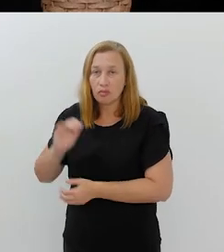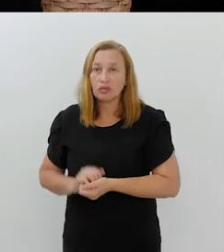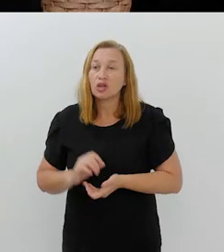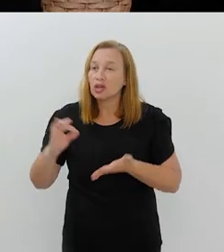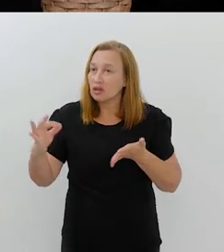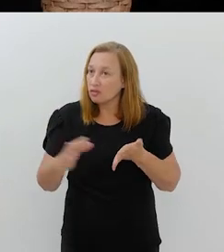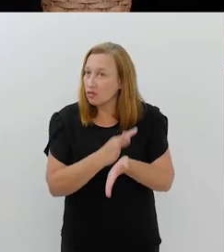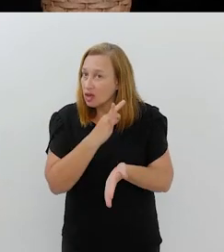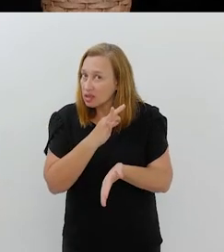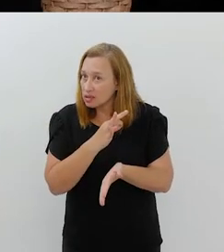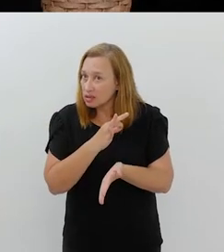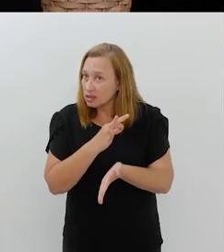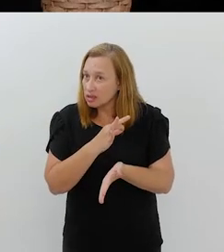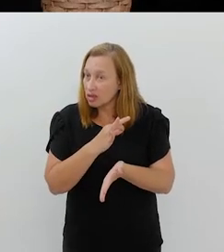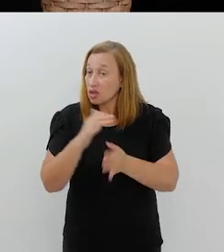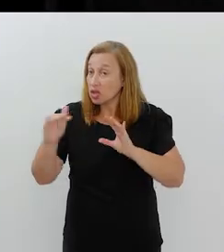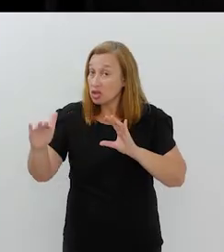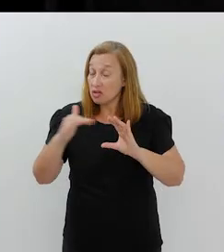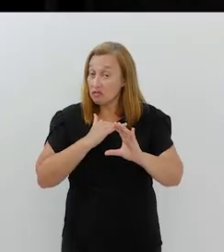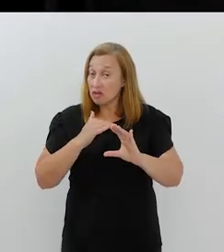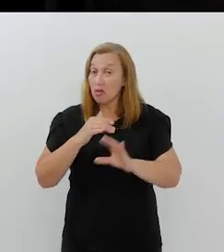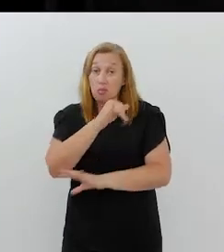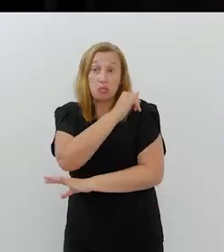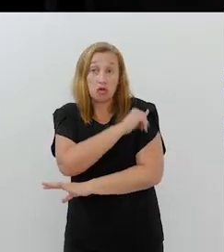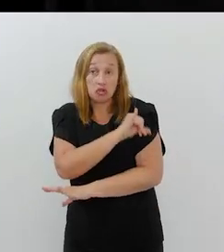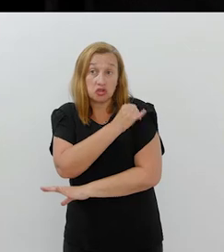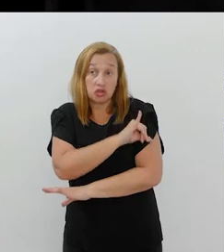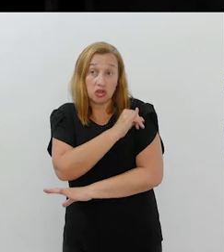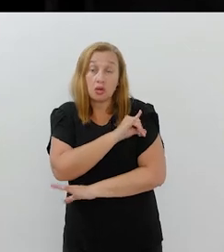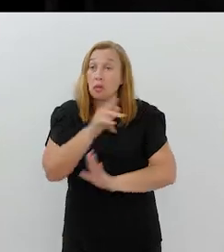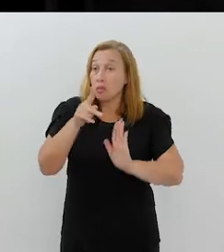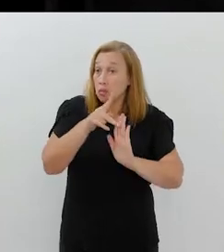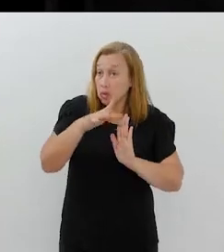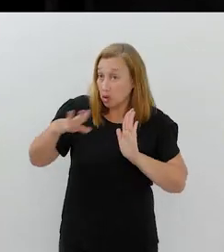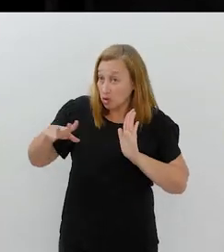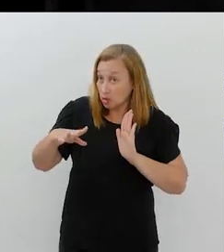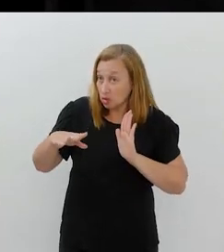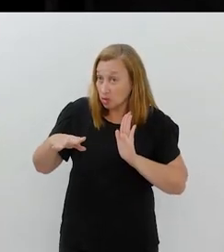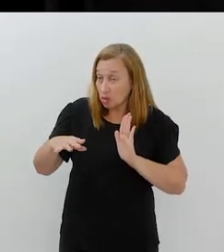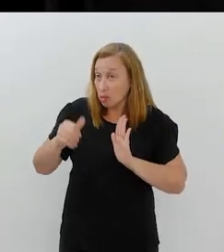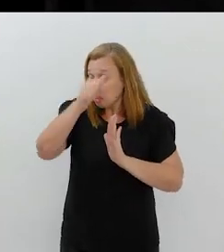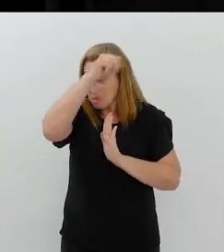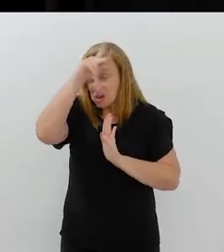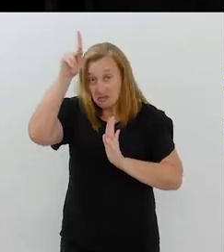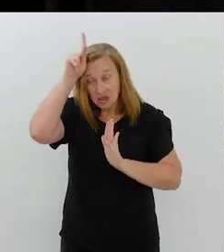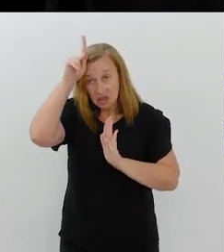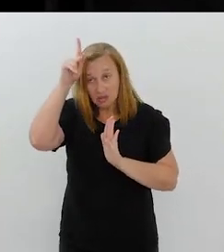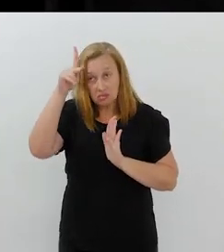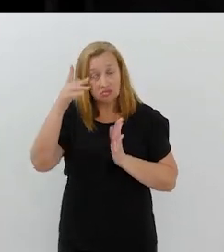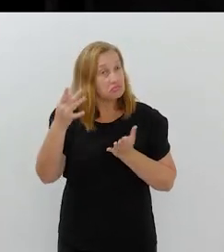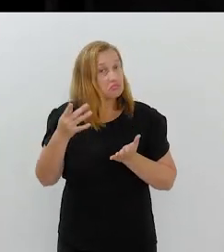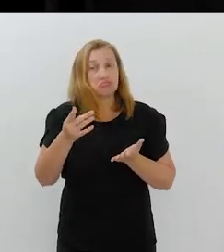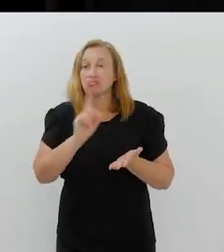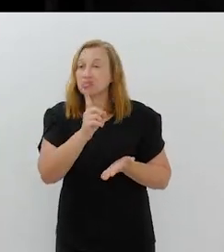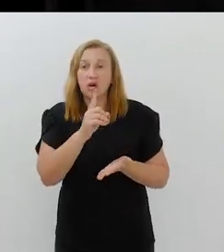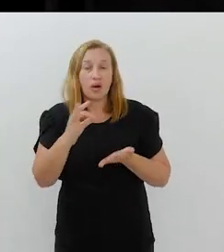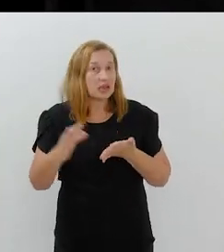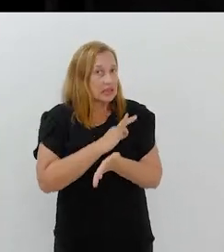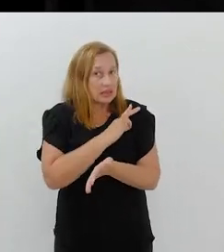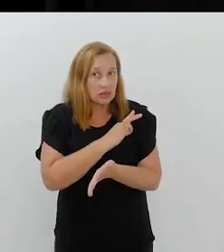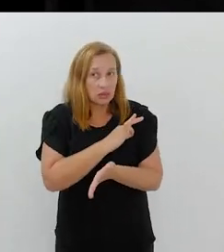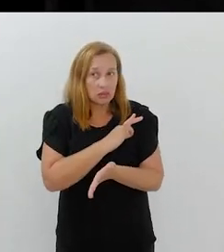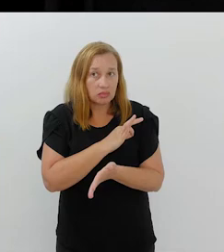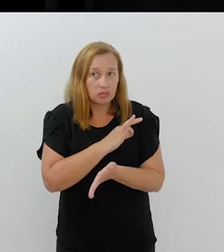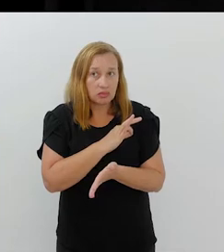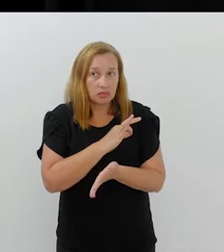federal que foi assinado aqui, que veio para cá para Rio de Janeiro, houve o protocolo, mas o prefeito não assinou